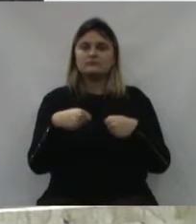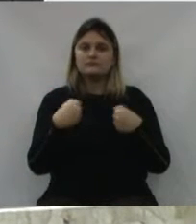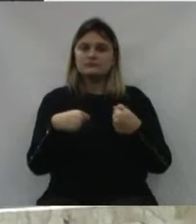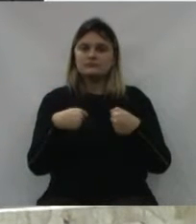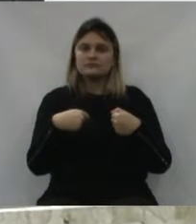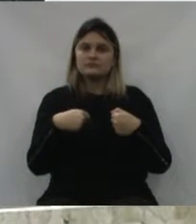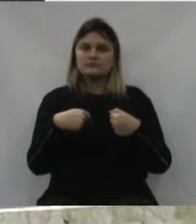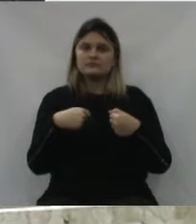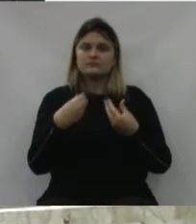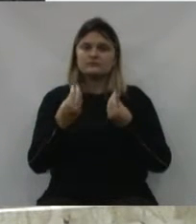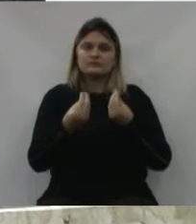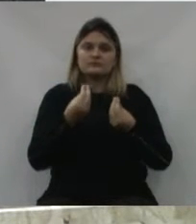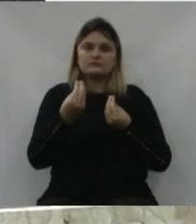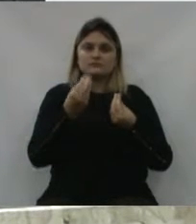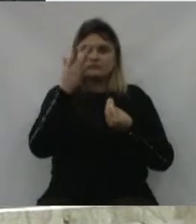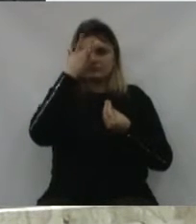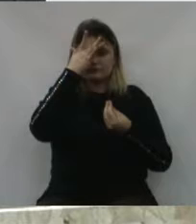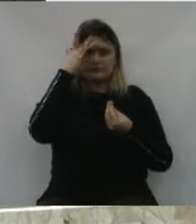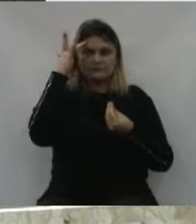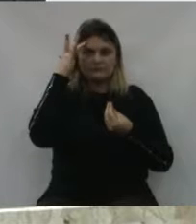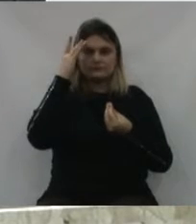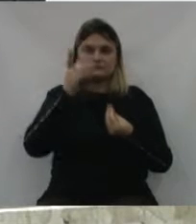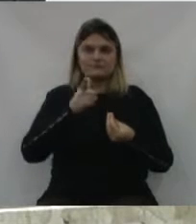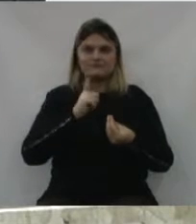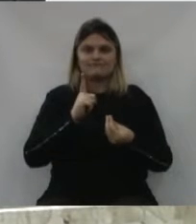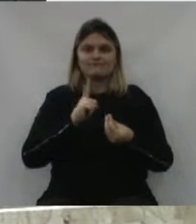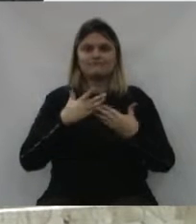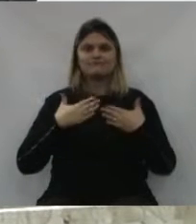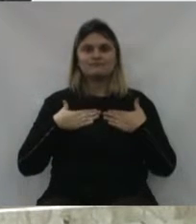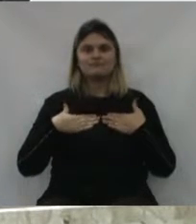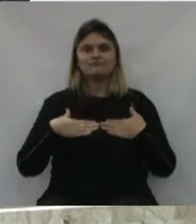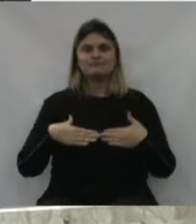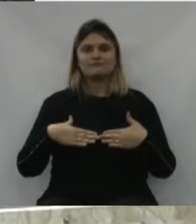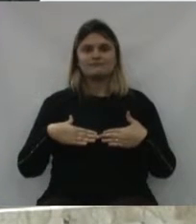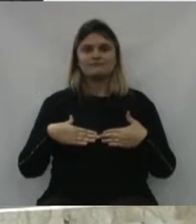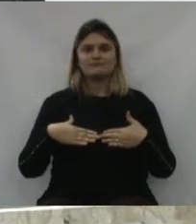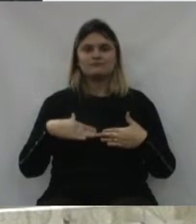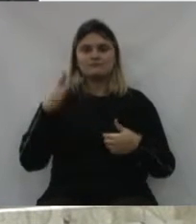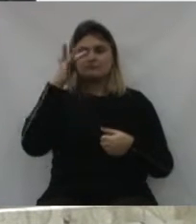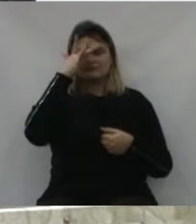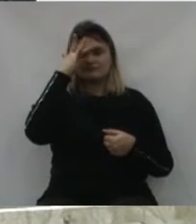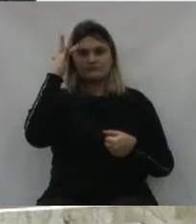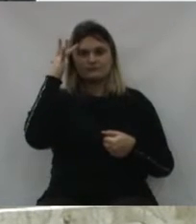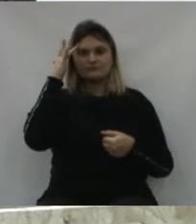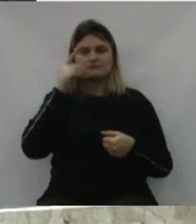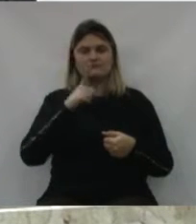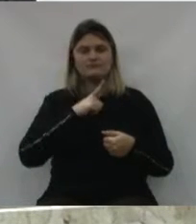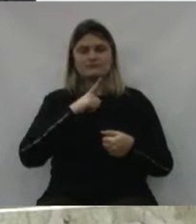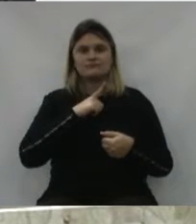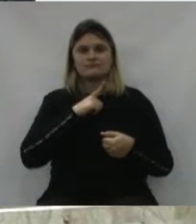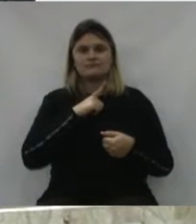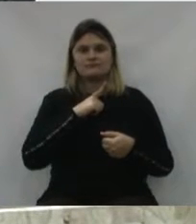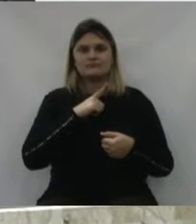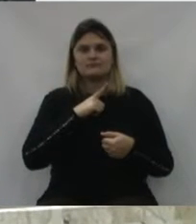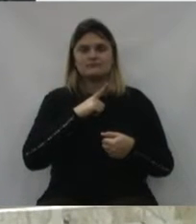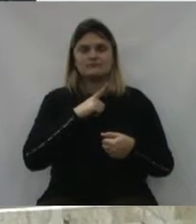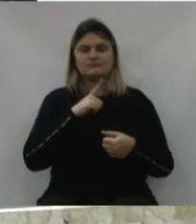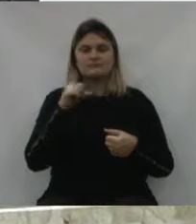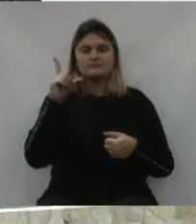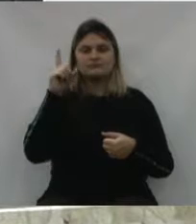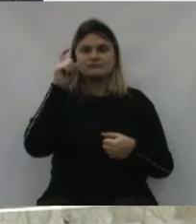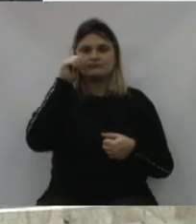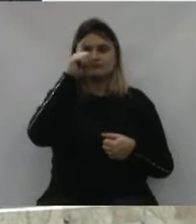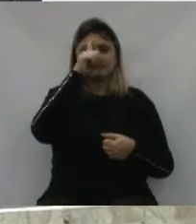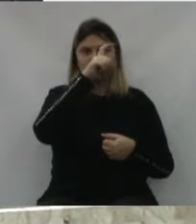depende das pessoas terem um pouco mais de conforto, porque a pessoa já está com uma